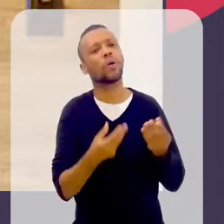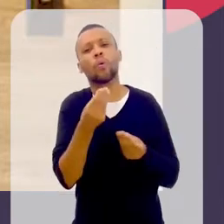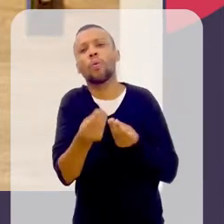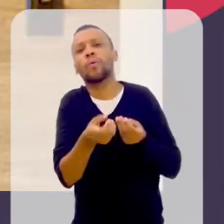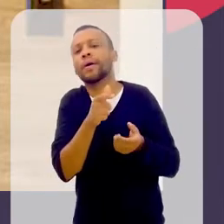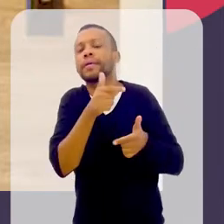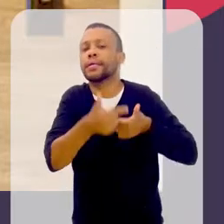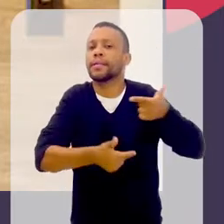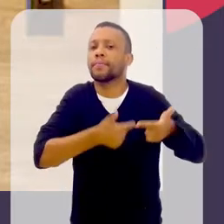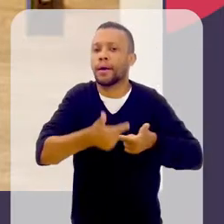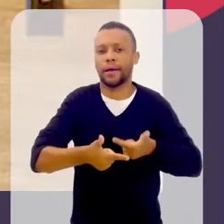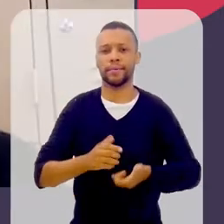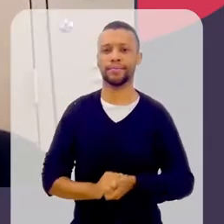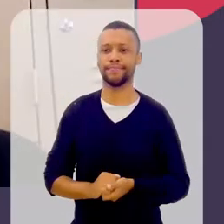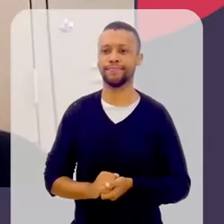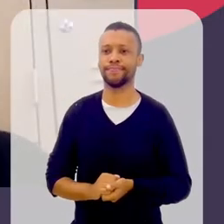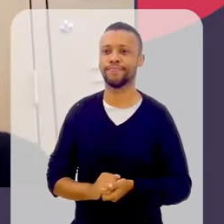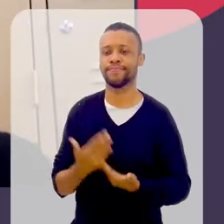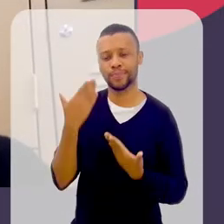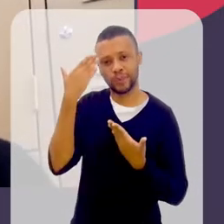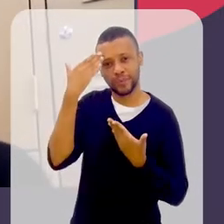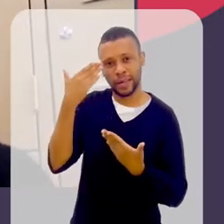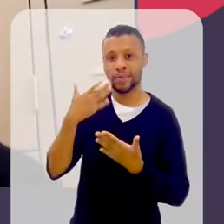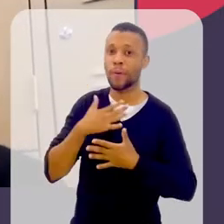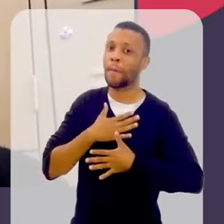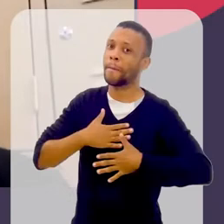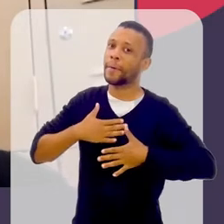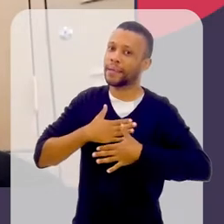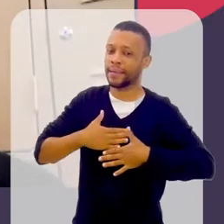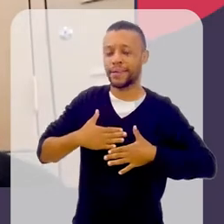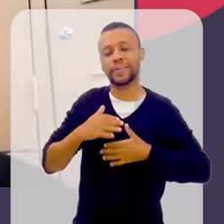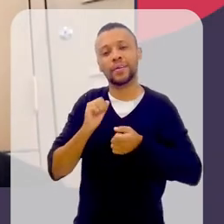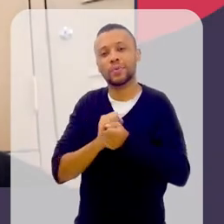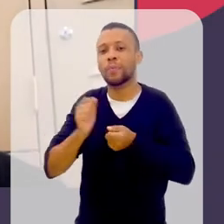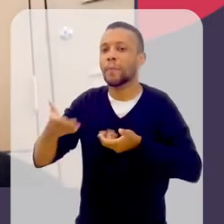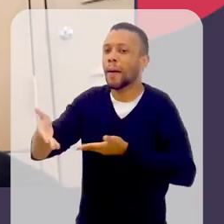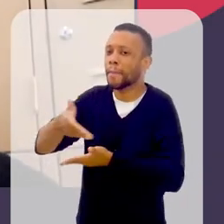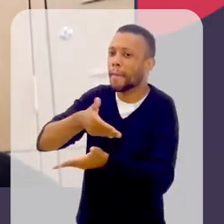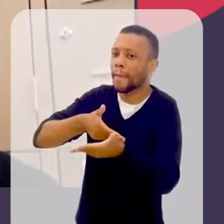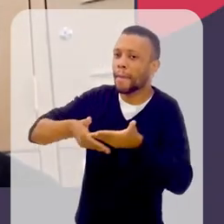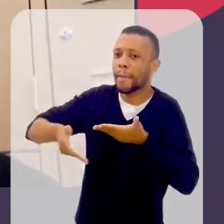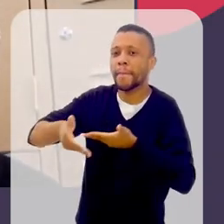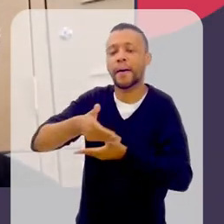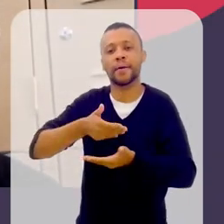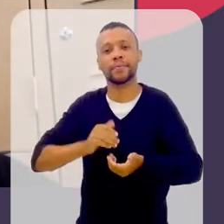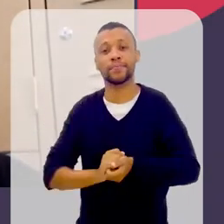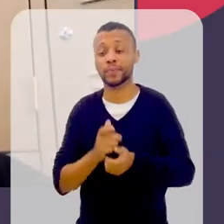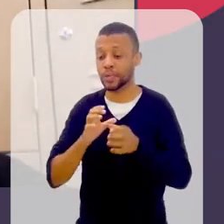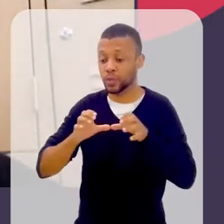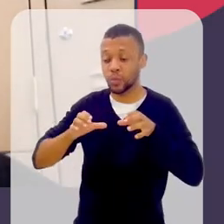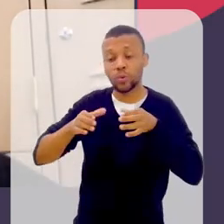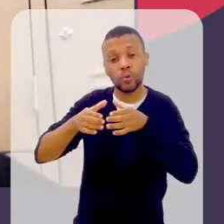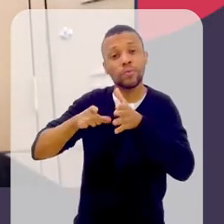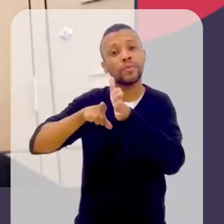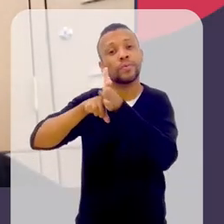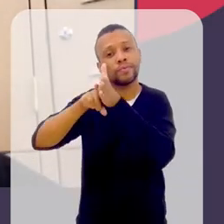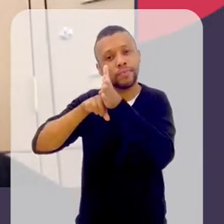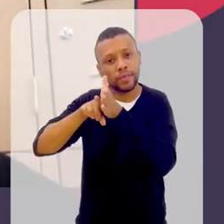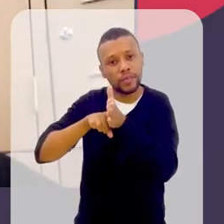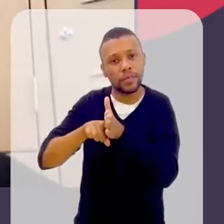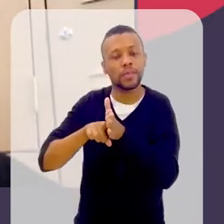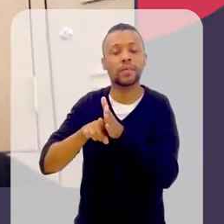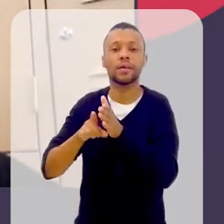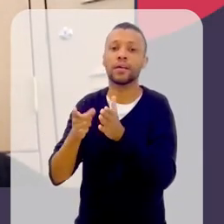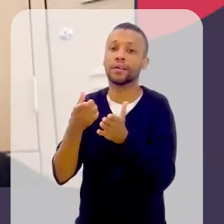trabalho. Tudo bem, Fernanda. É prazer enorme estar aqui. Obrigada pelo convite. Esse grupo de